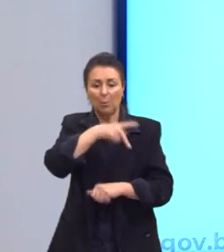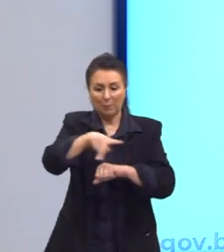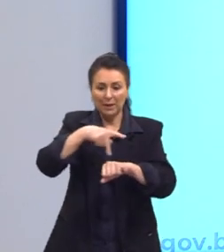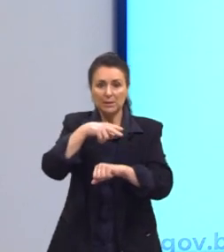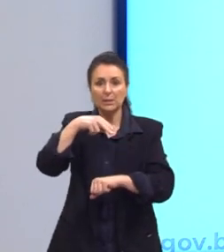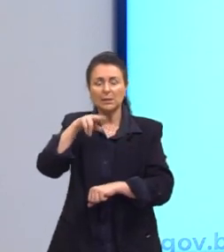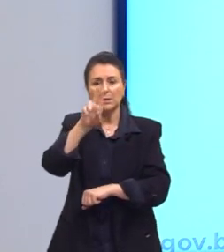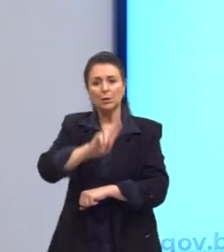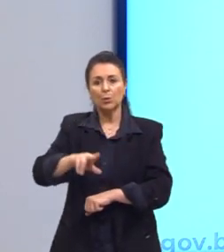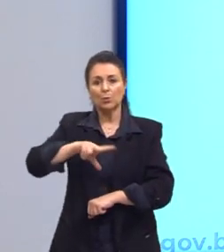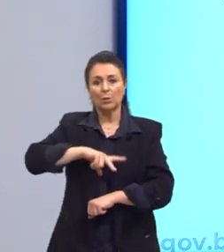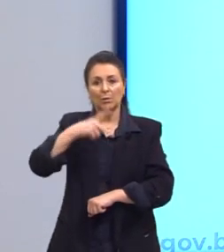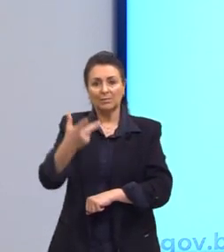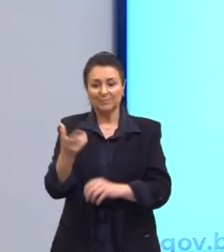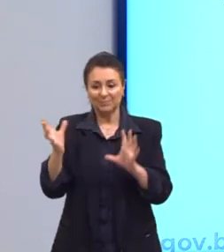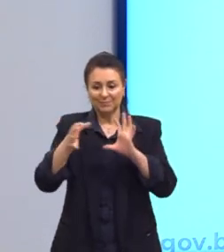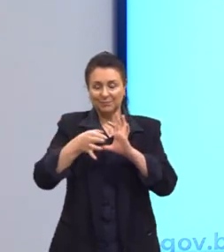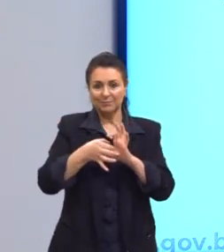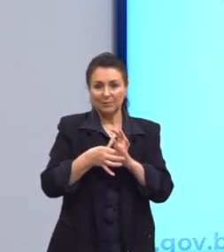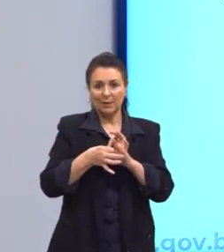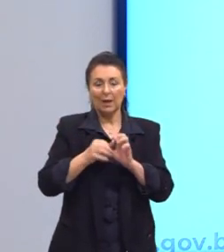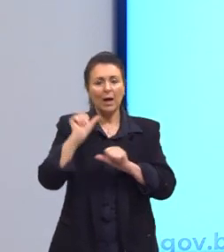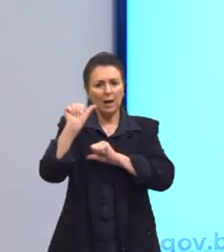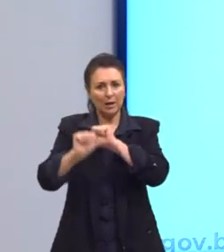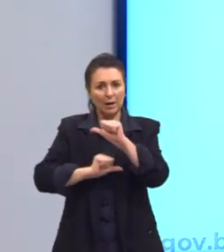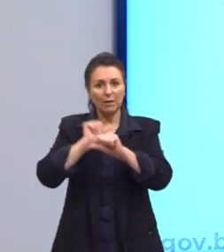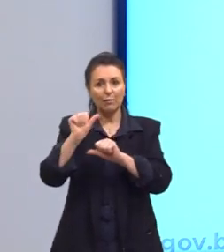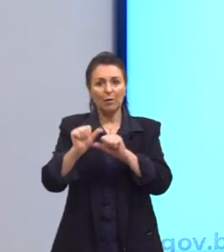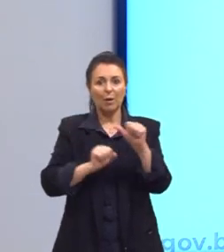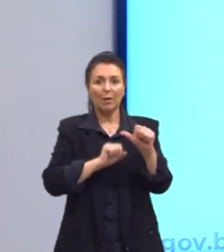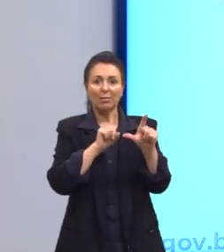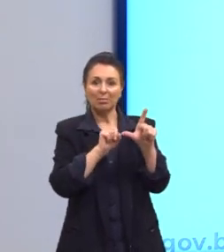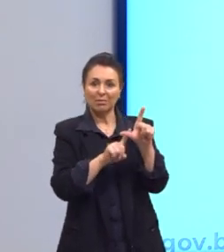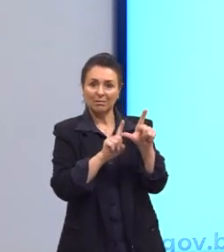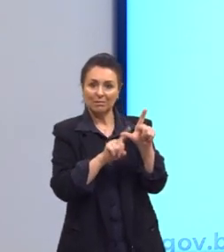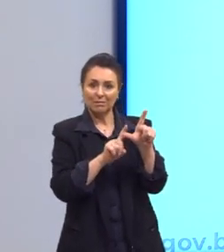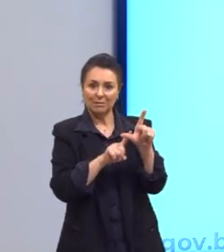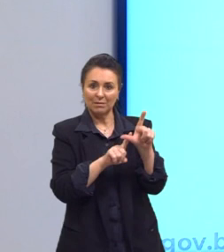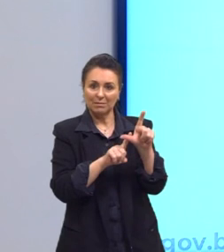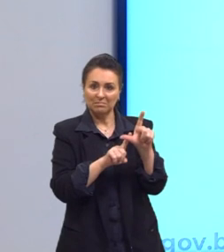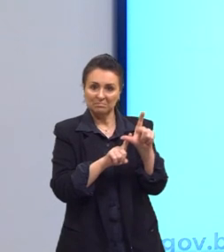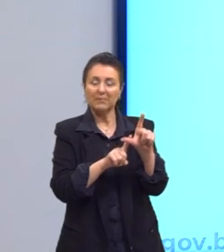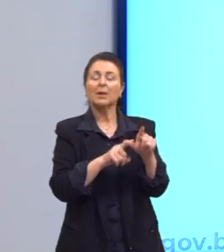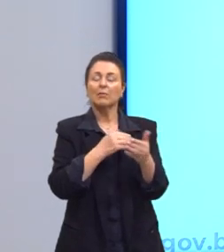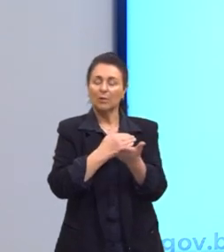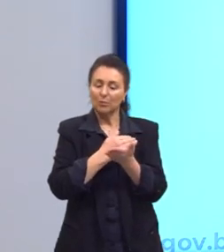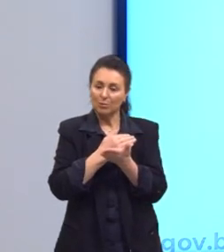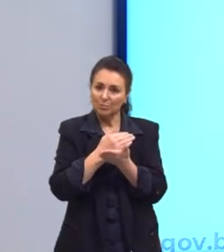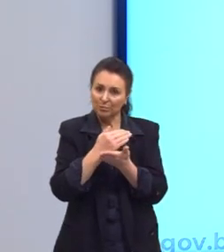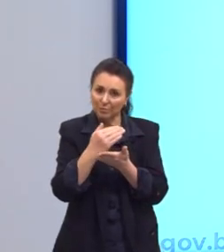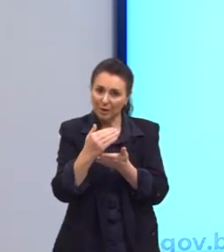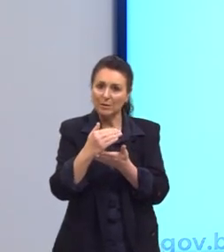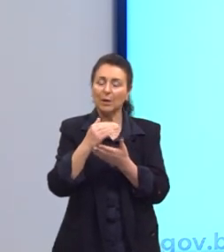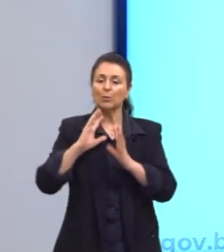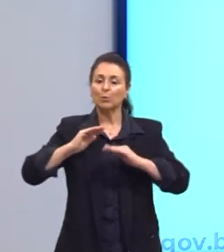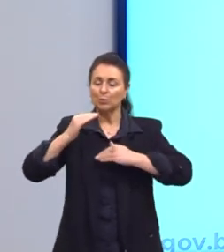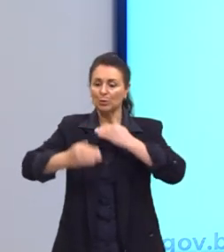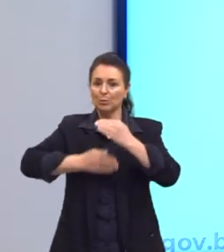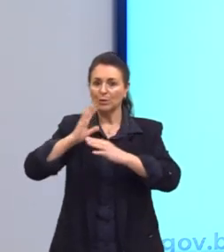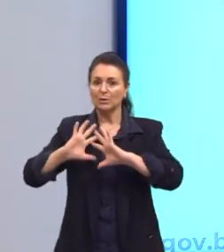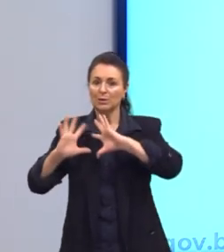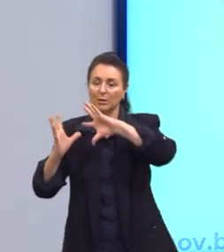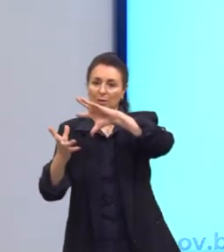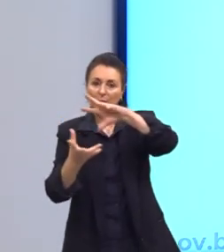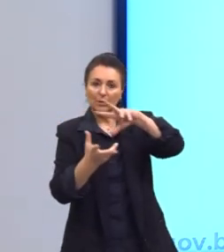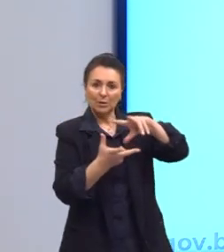acabaram se unificando. A reforma autográfica de 2016 vem desse processo aqui da globalização, que é da comunidade